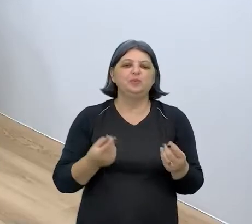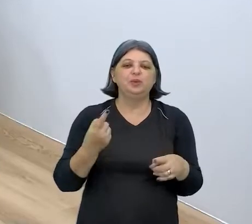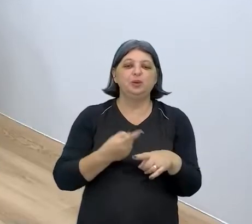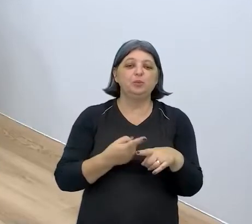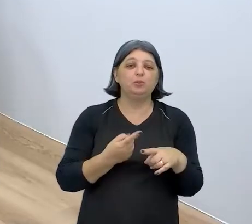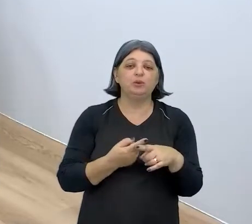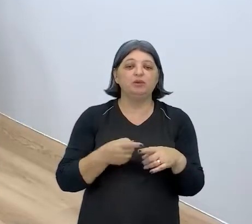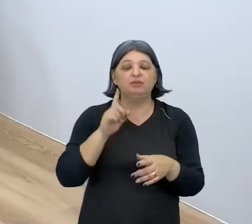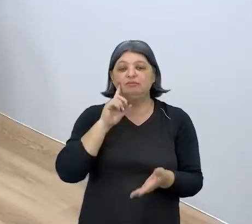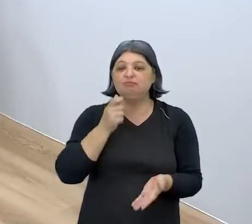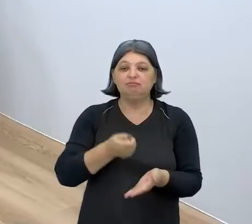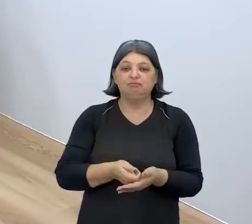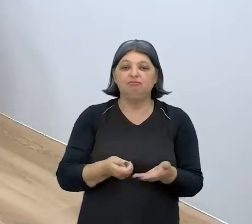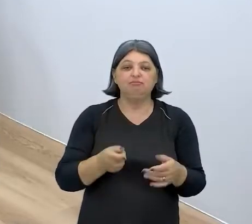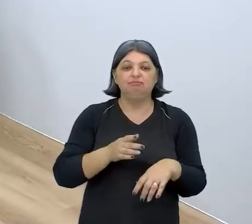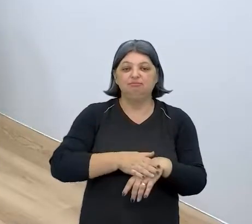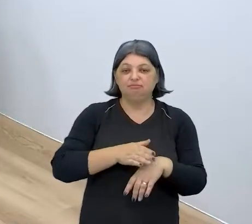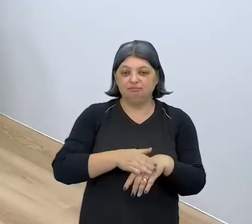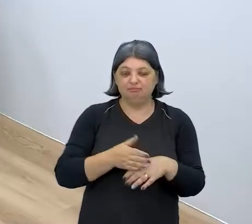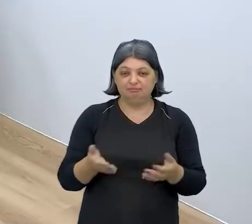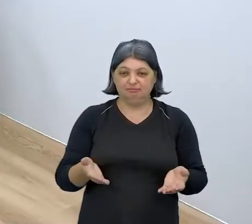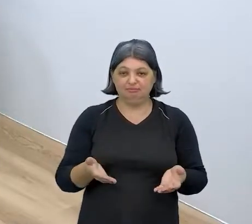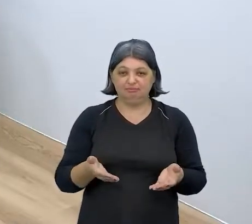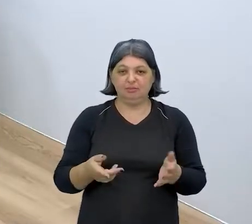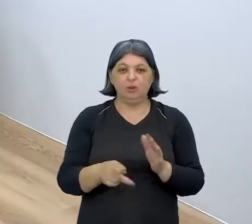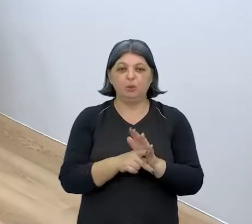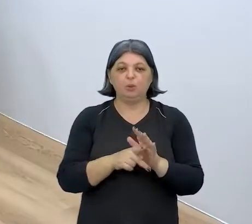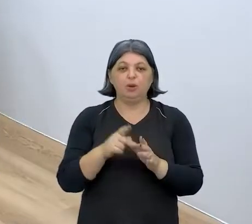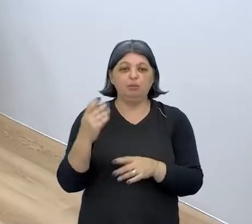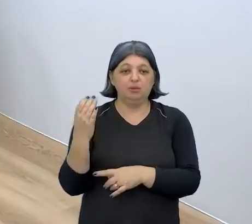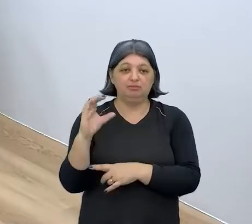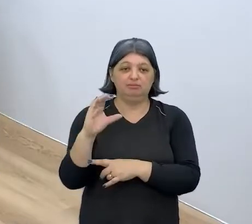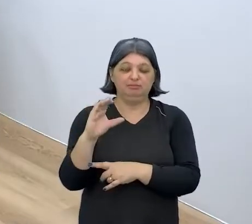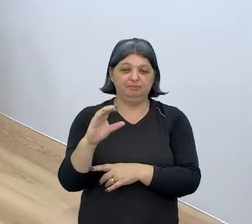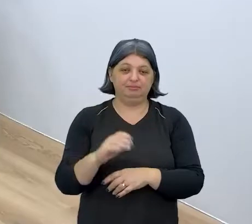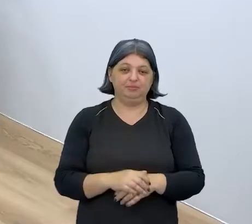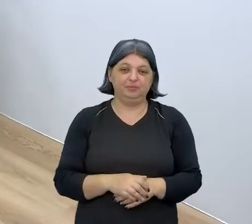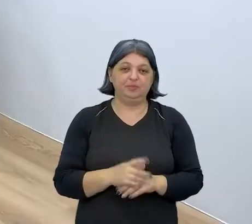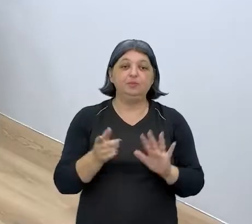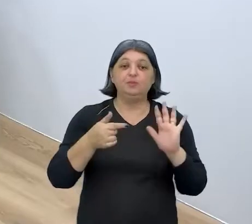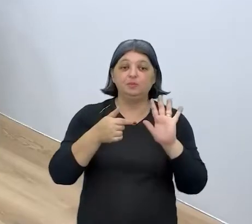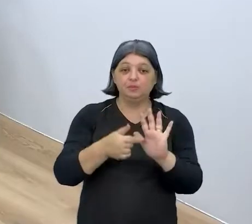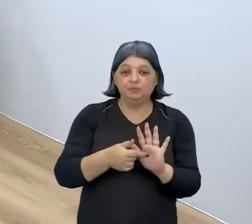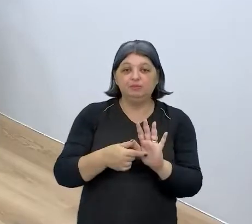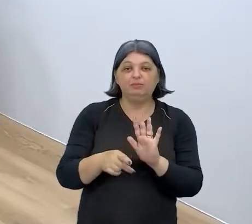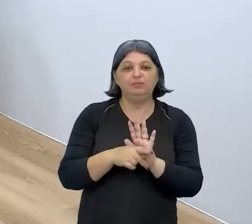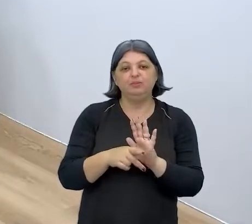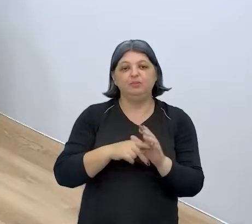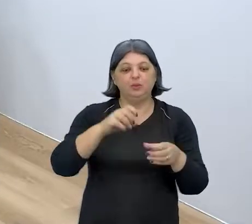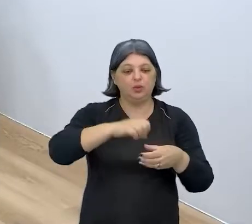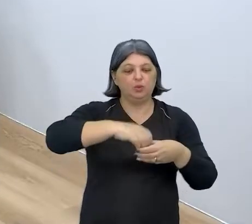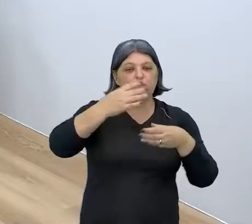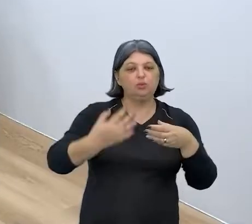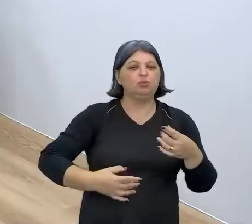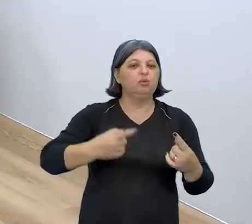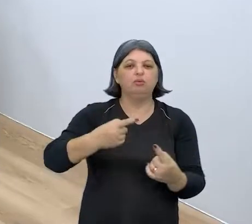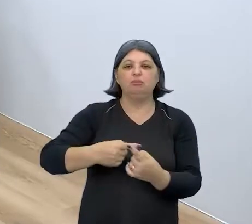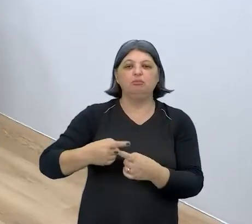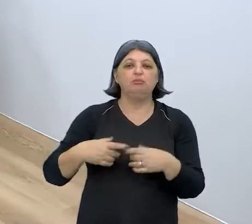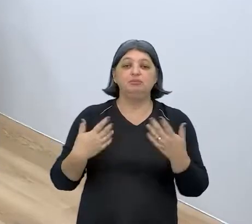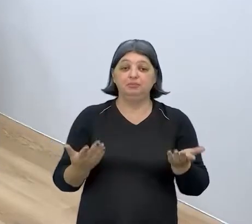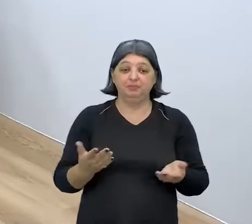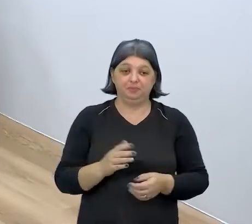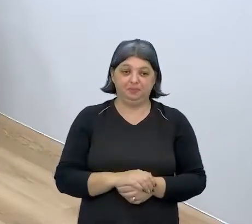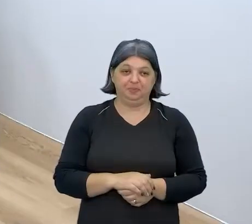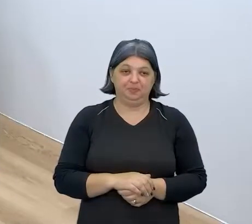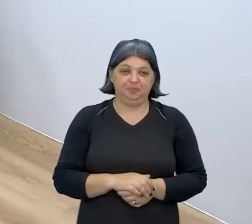decidiu que você precisava fazer um canal e apresentar aquele tipo de conteúdo? O que foi que te motivou a fazer